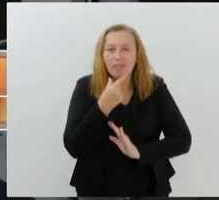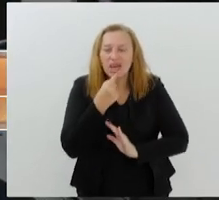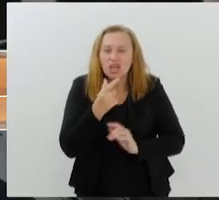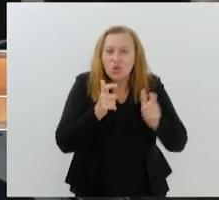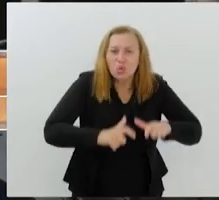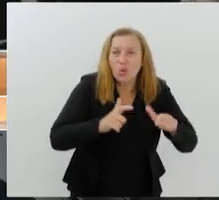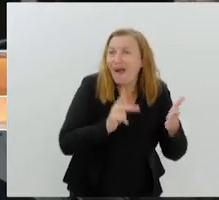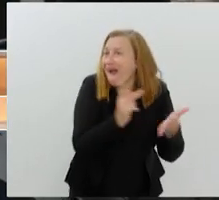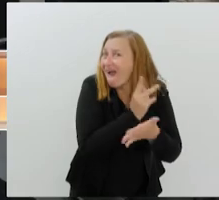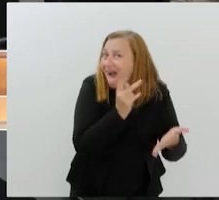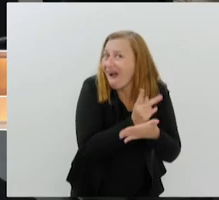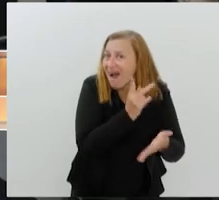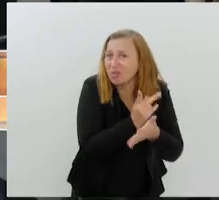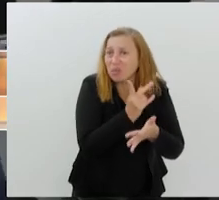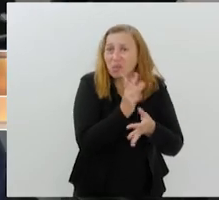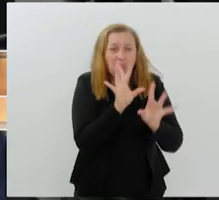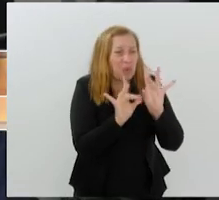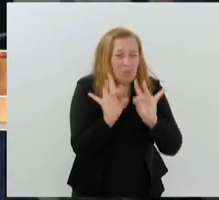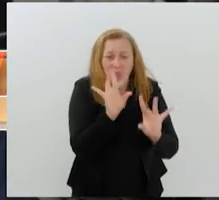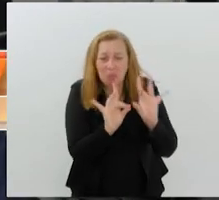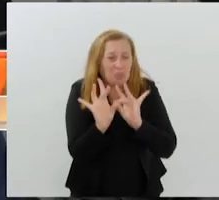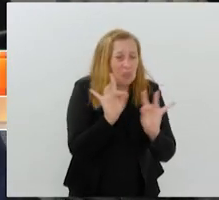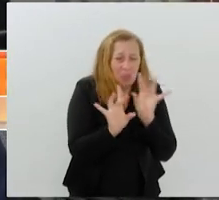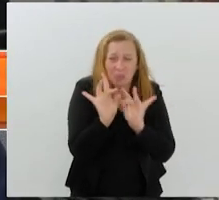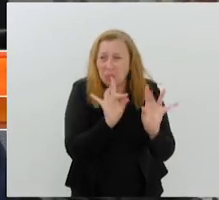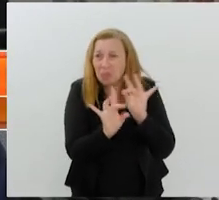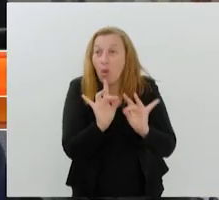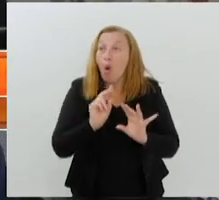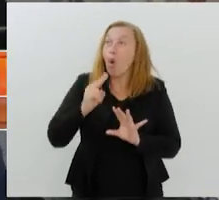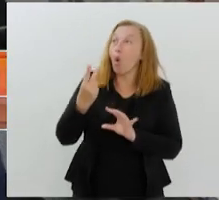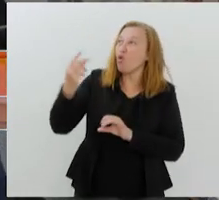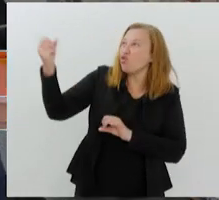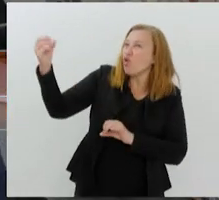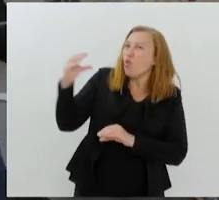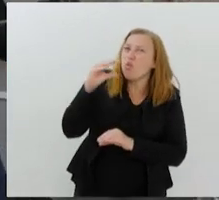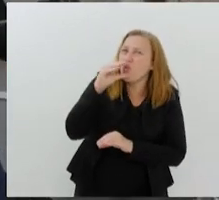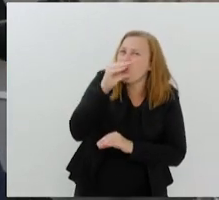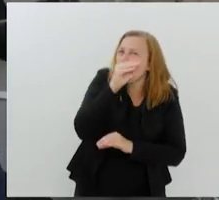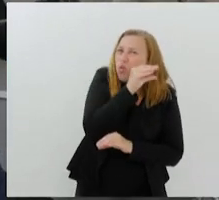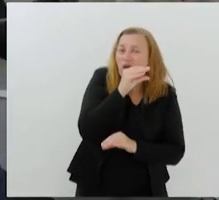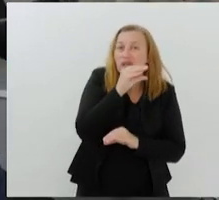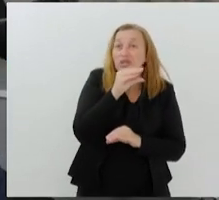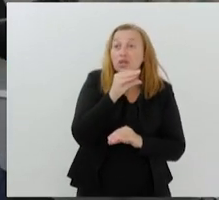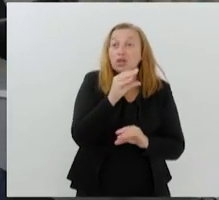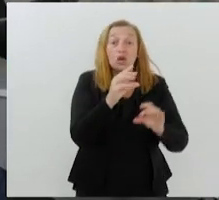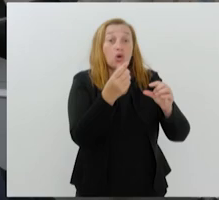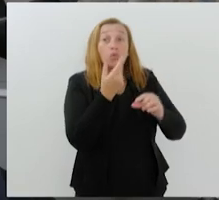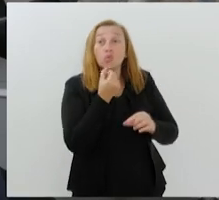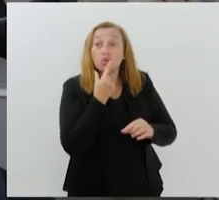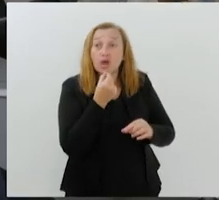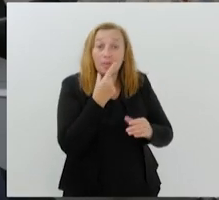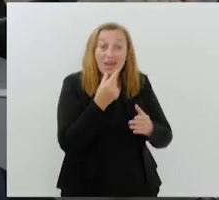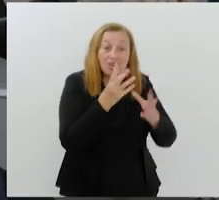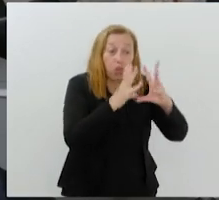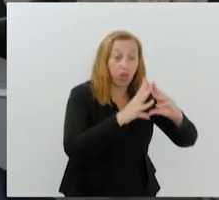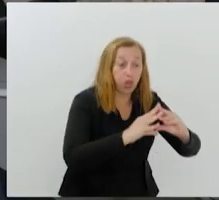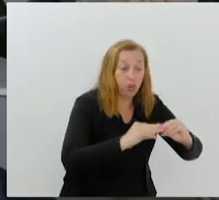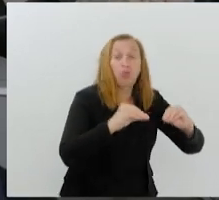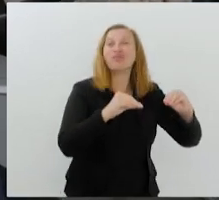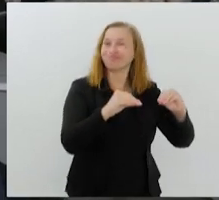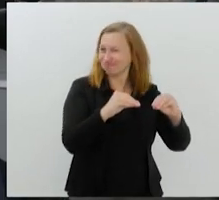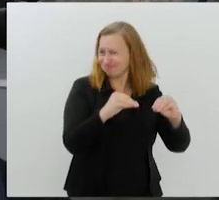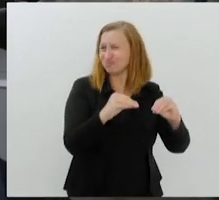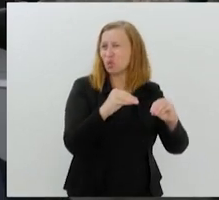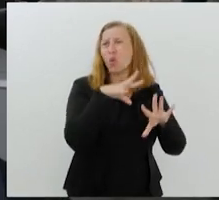úmidos ou onde recebam muito calor, esses medicamentos serão estragados e